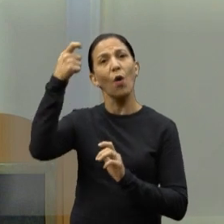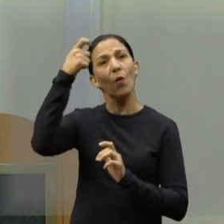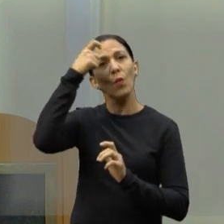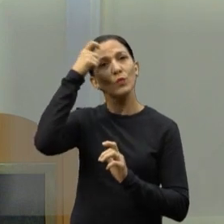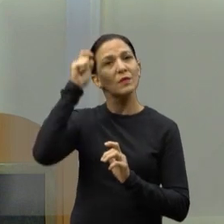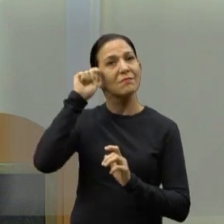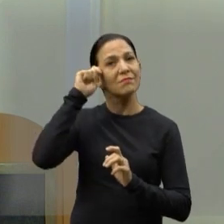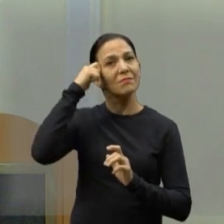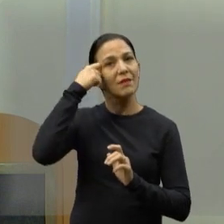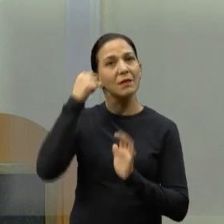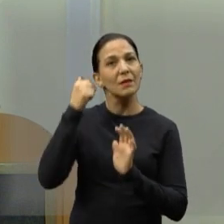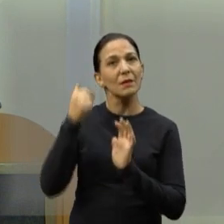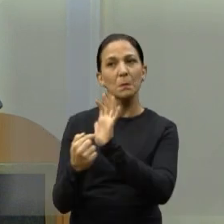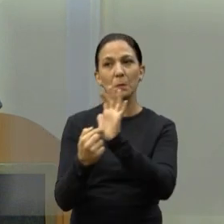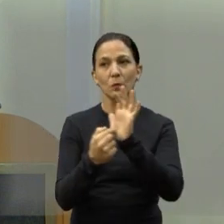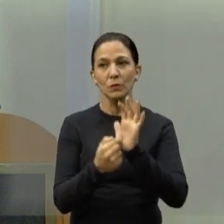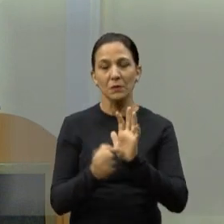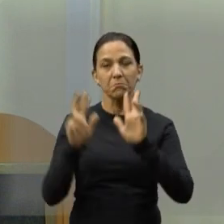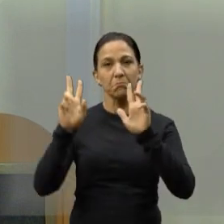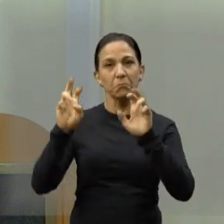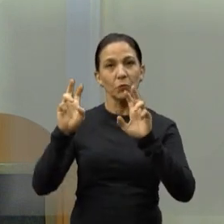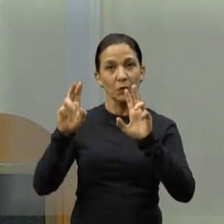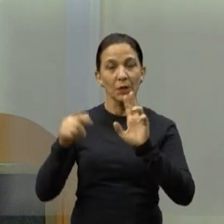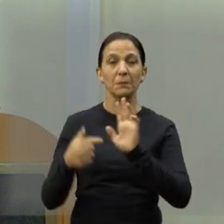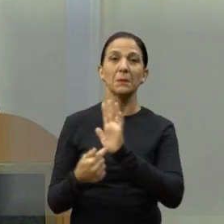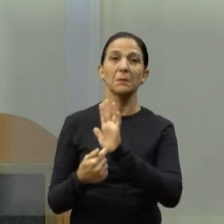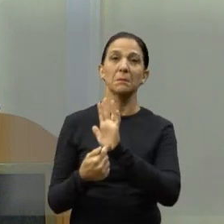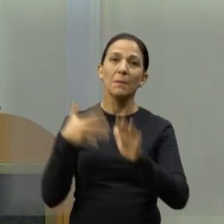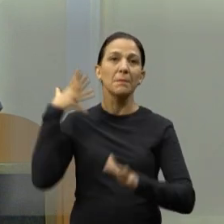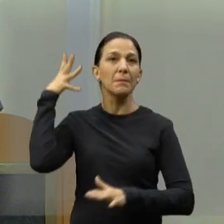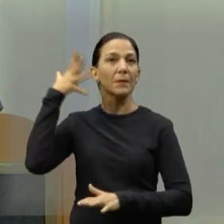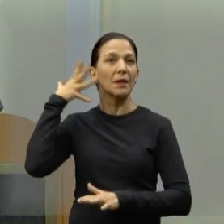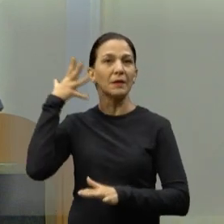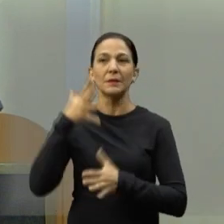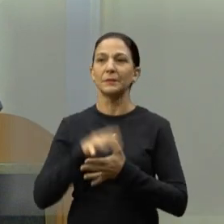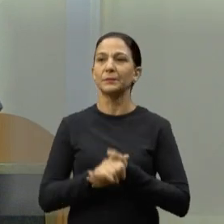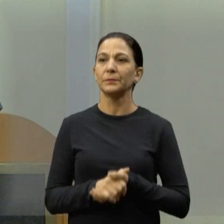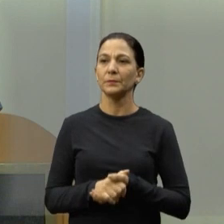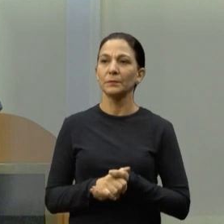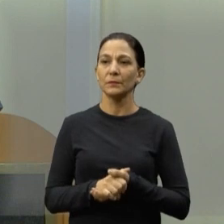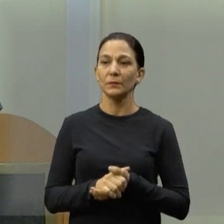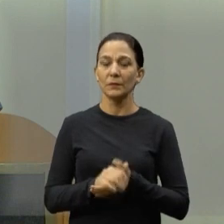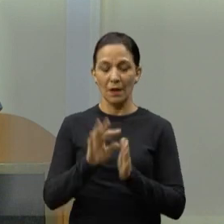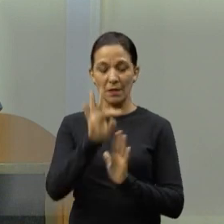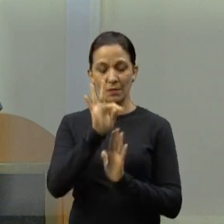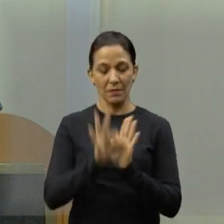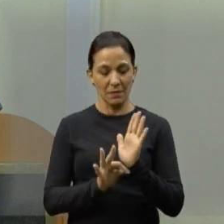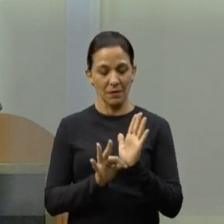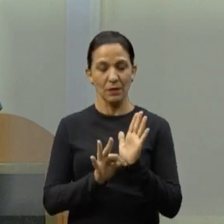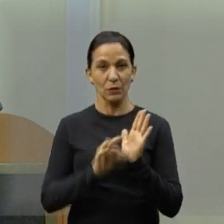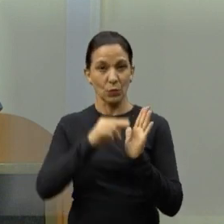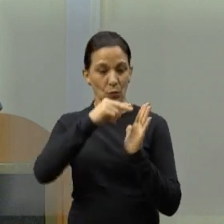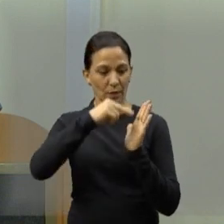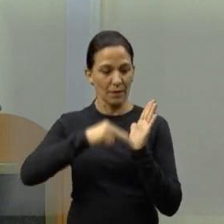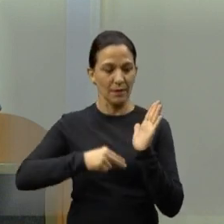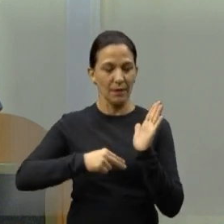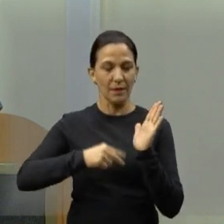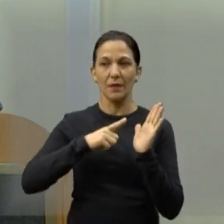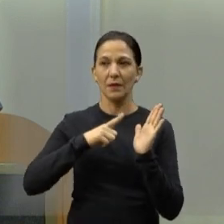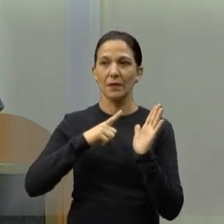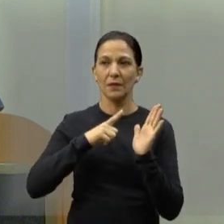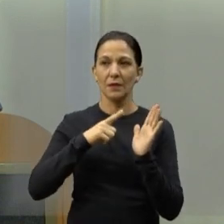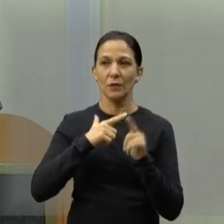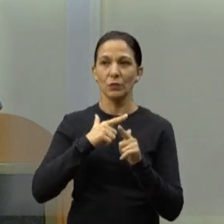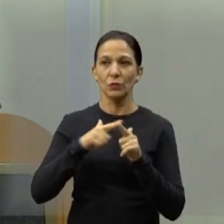e eu quero aqui ler um trecho de uma matéria, né,